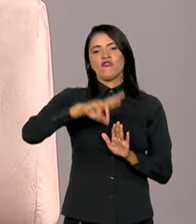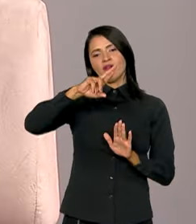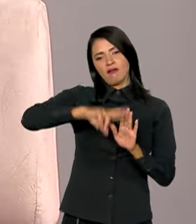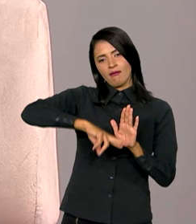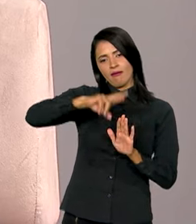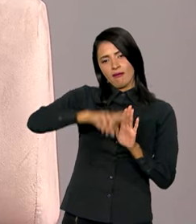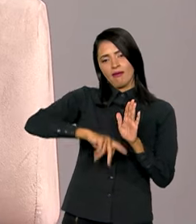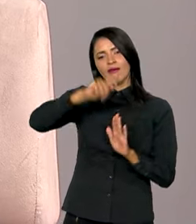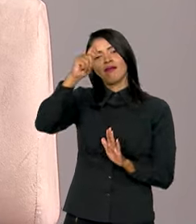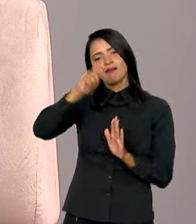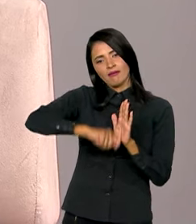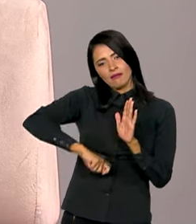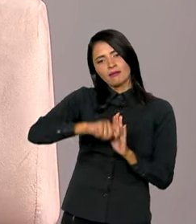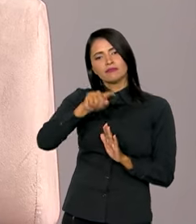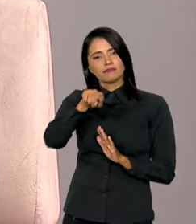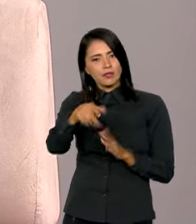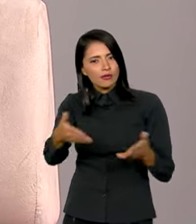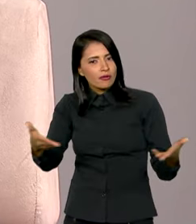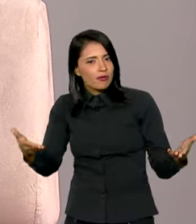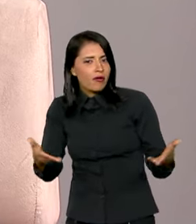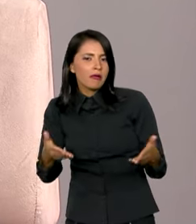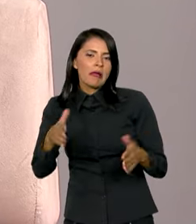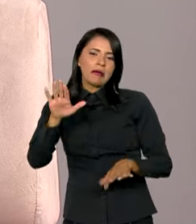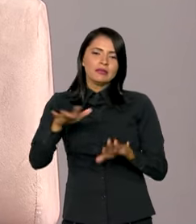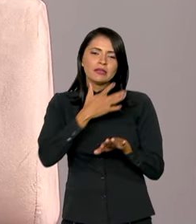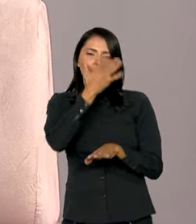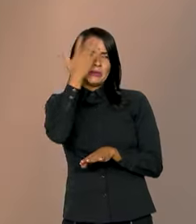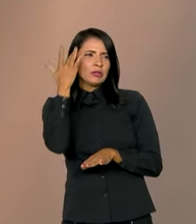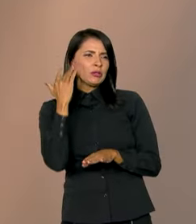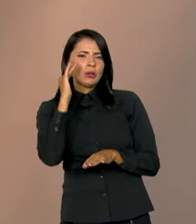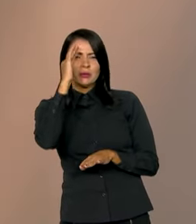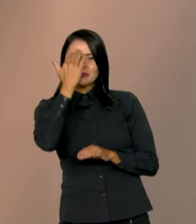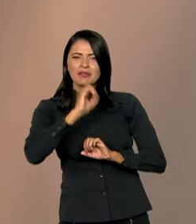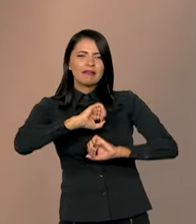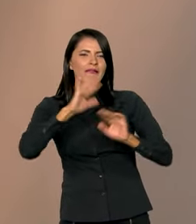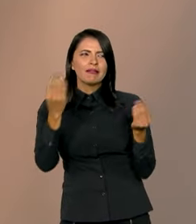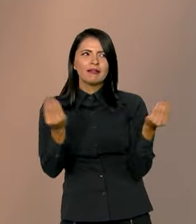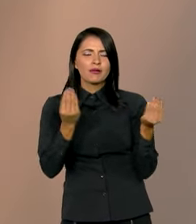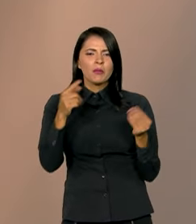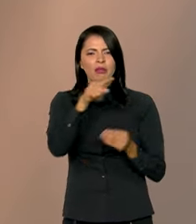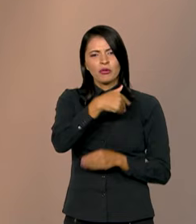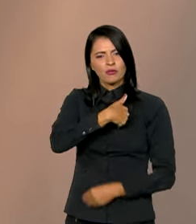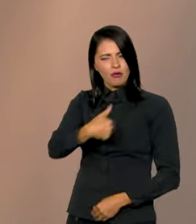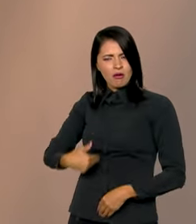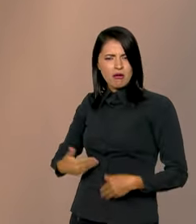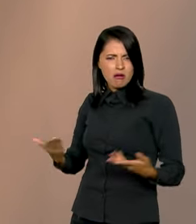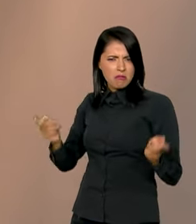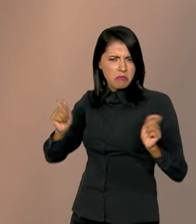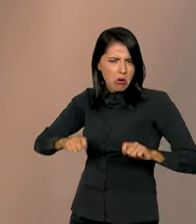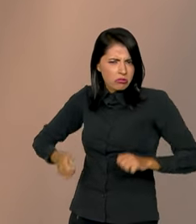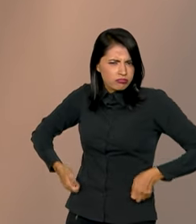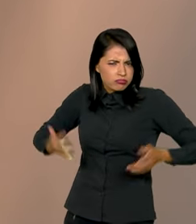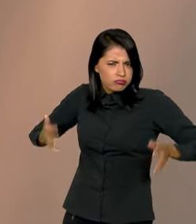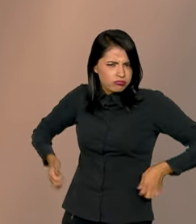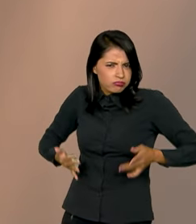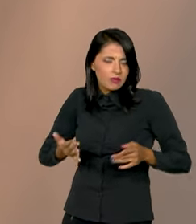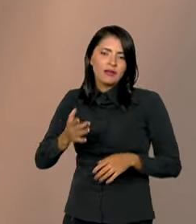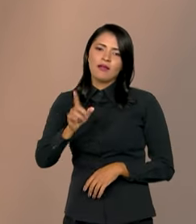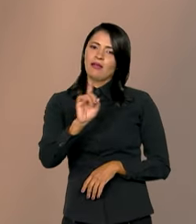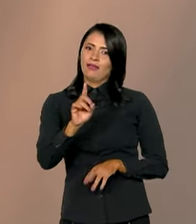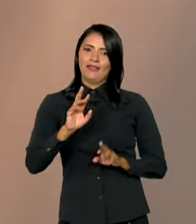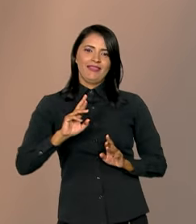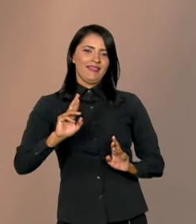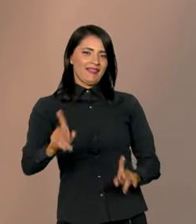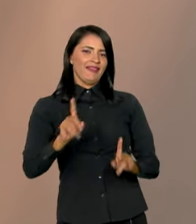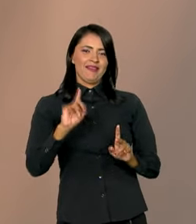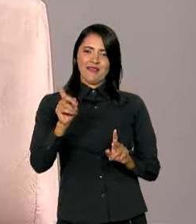É uma questão que talvez muita gente não compreenda muito bem. Ah, então o governo agora pode gastar mais. Não foi